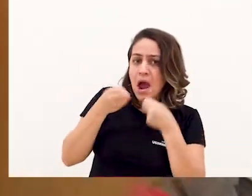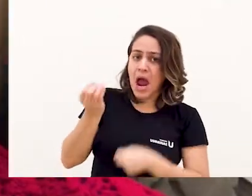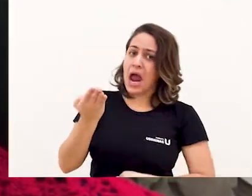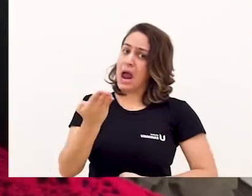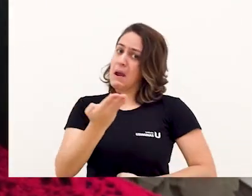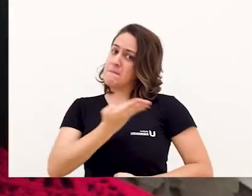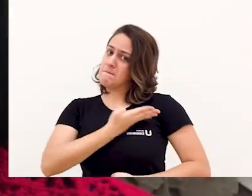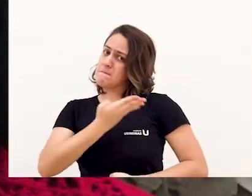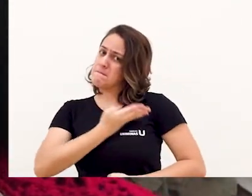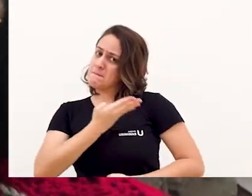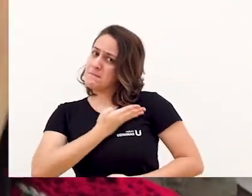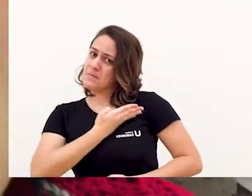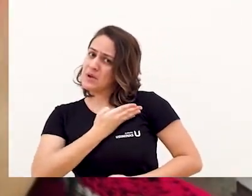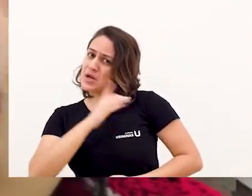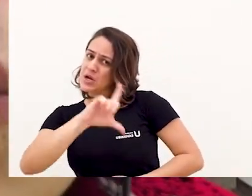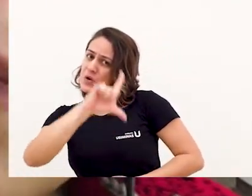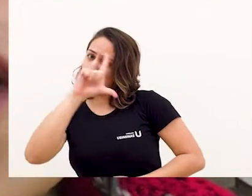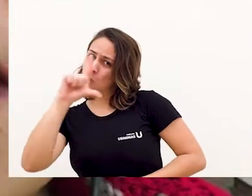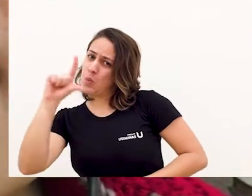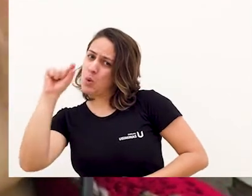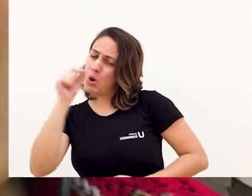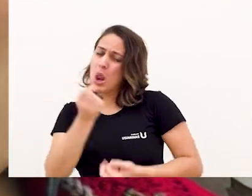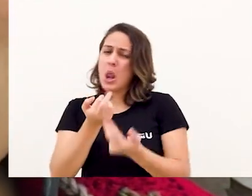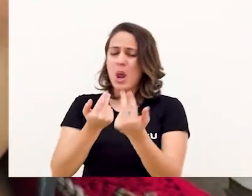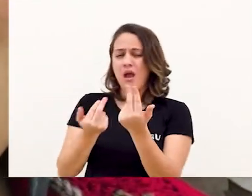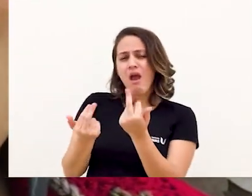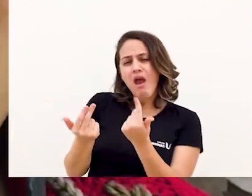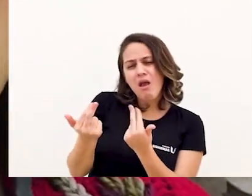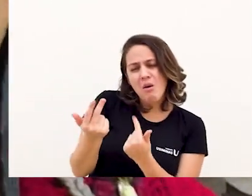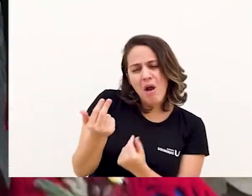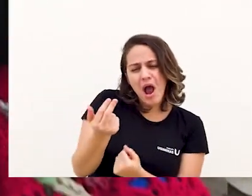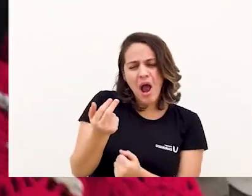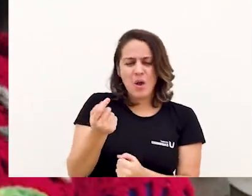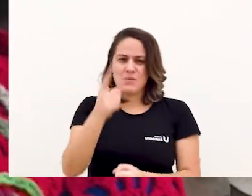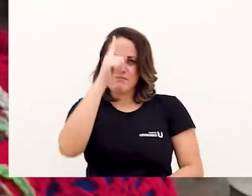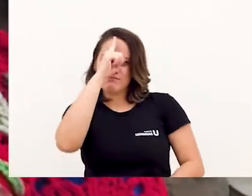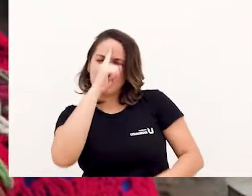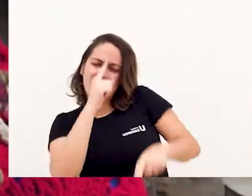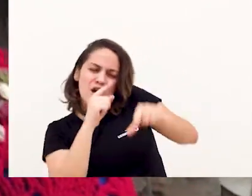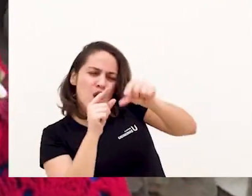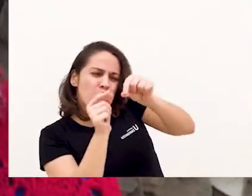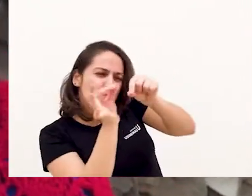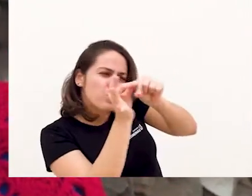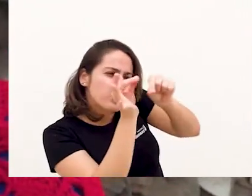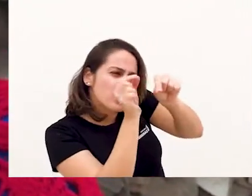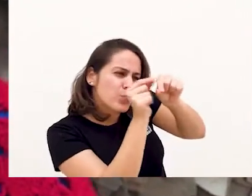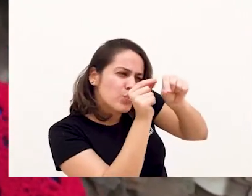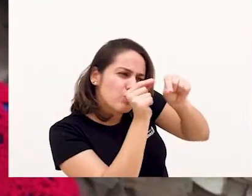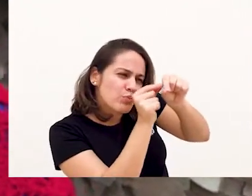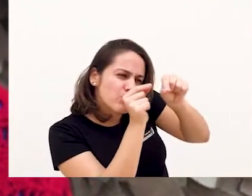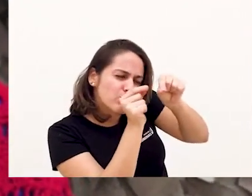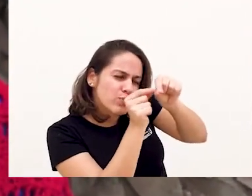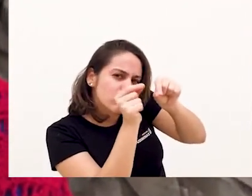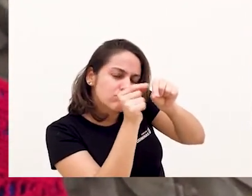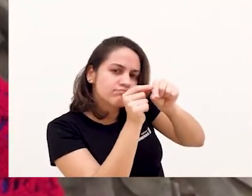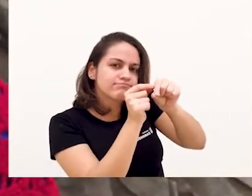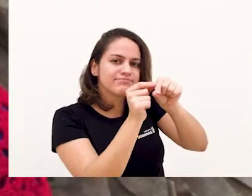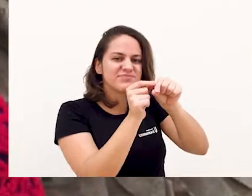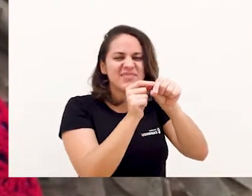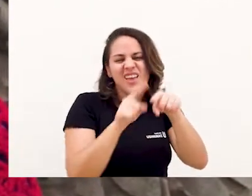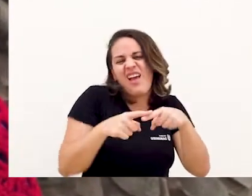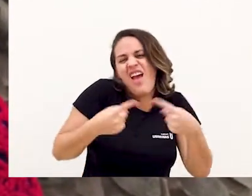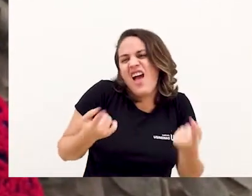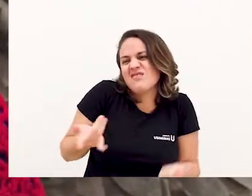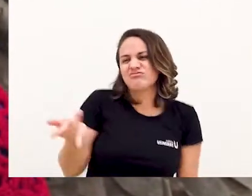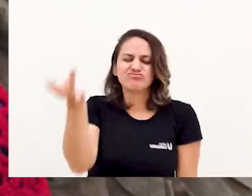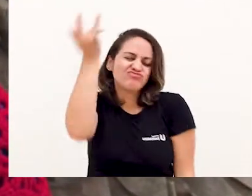amarela aqui. Outra ali. Ah, mas elas nem importaram. Continuaram brincando. Claro,